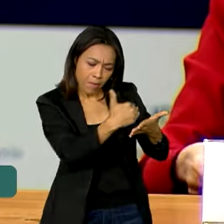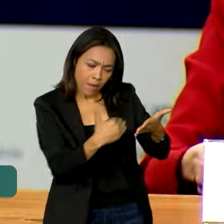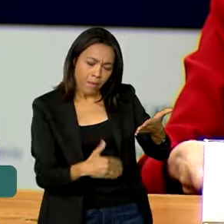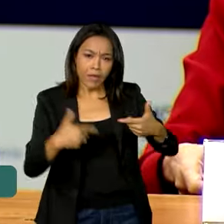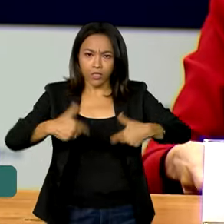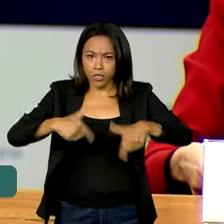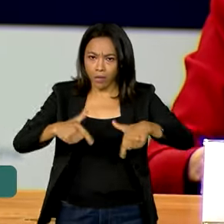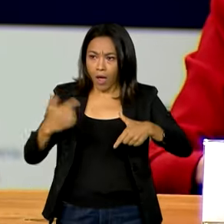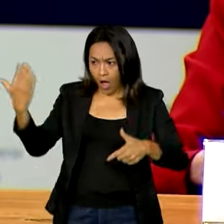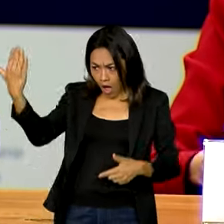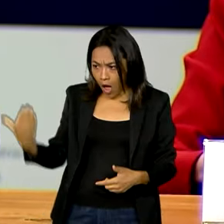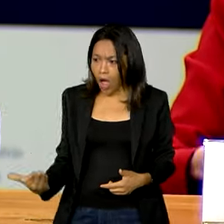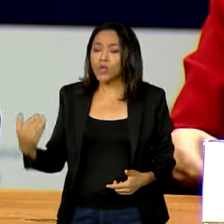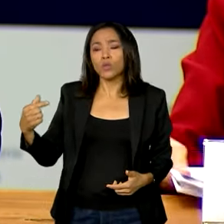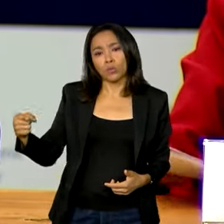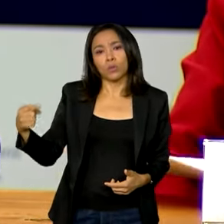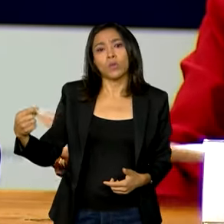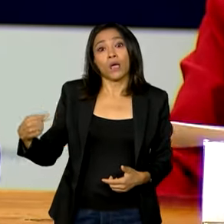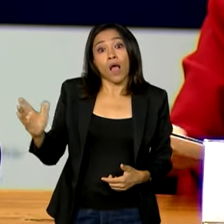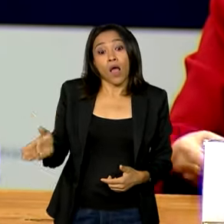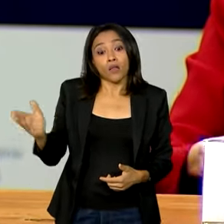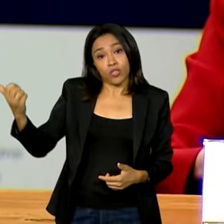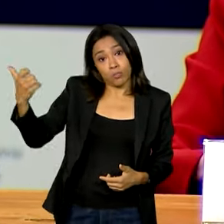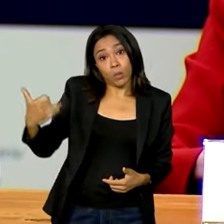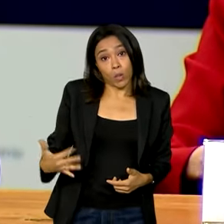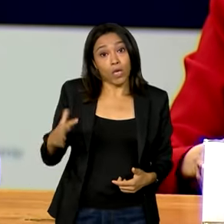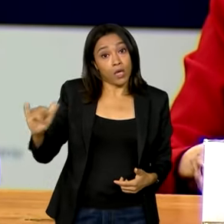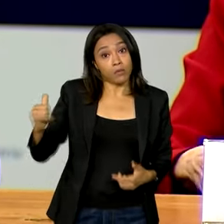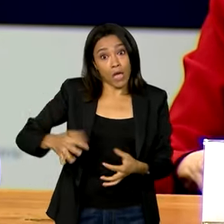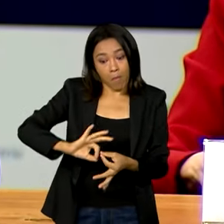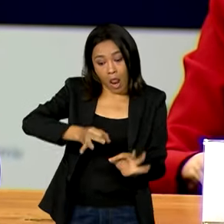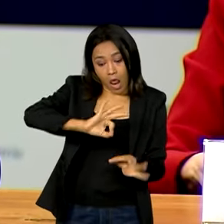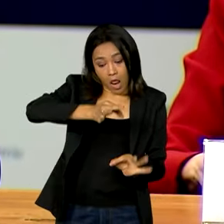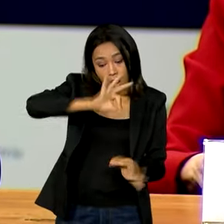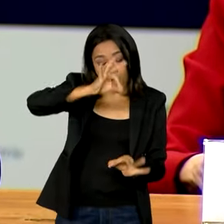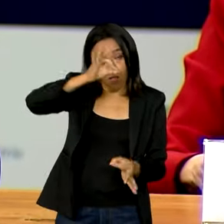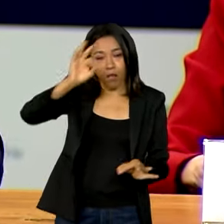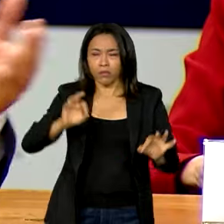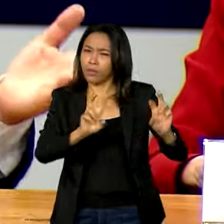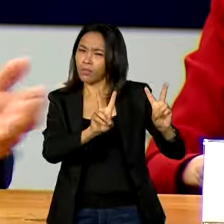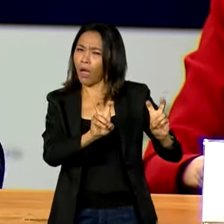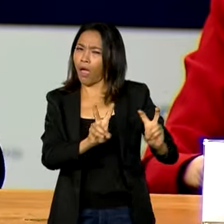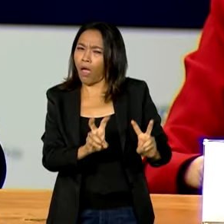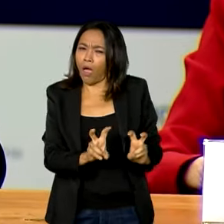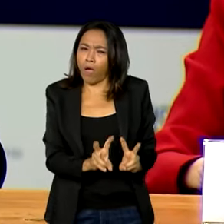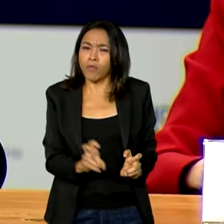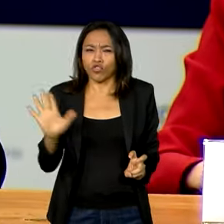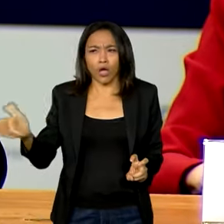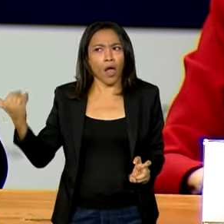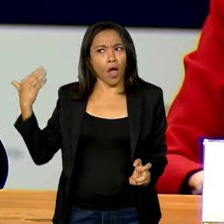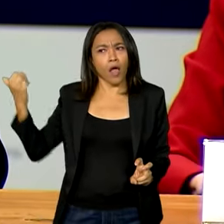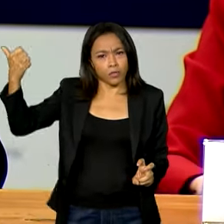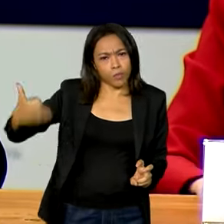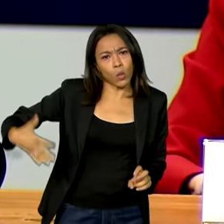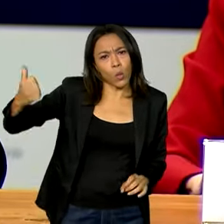ministro, já é bastante extensa, abrangendo amplo leque de assuntos, como o senhor mencionou vários, combate à pobreza,